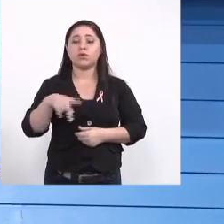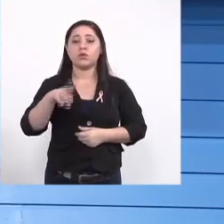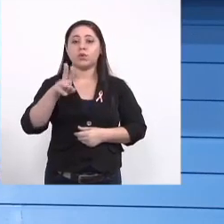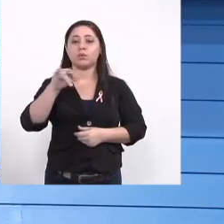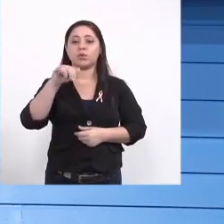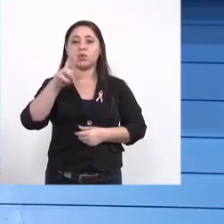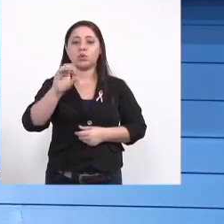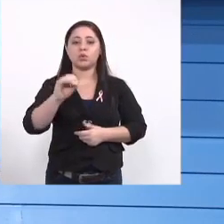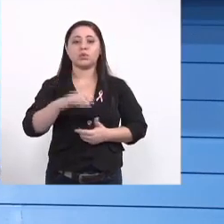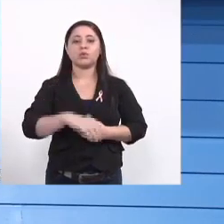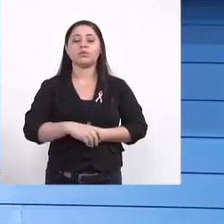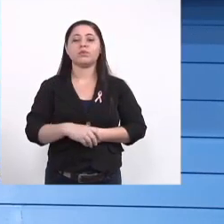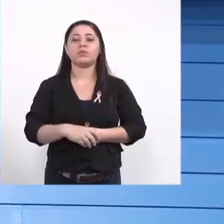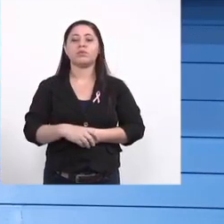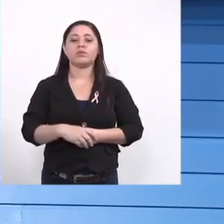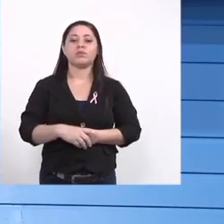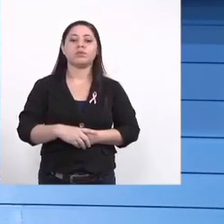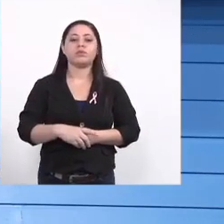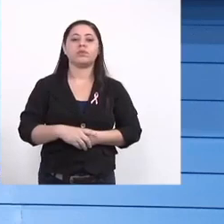Bruno